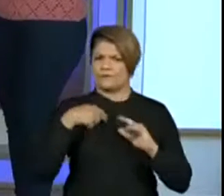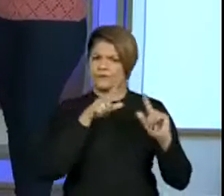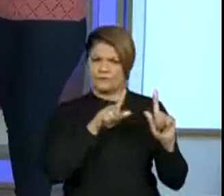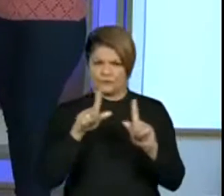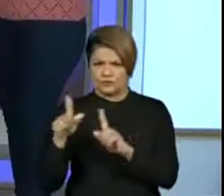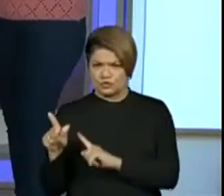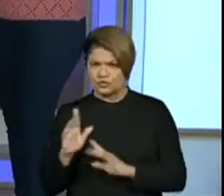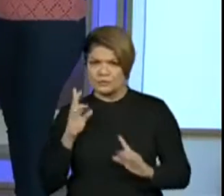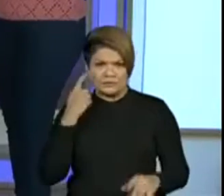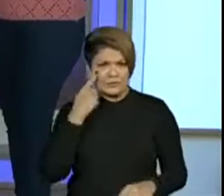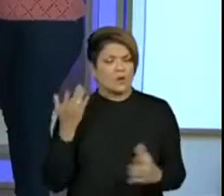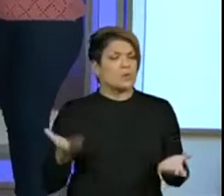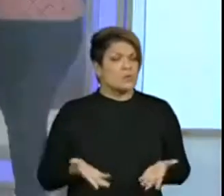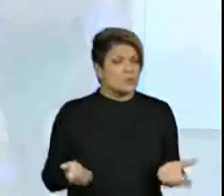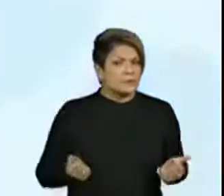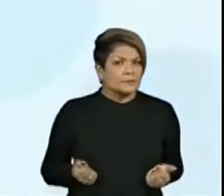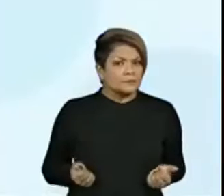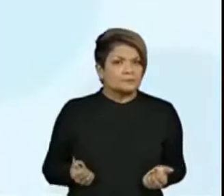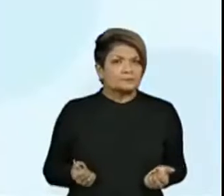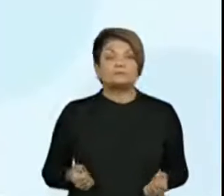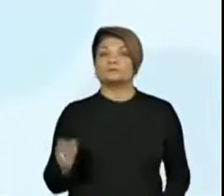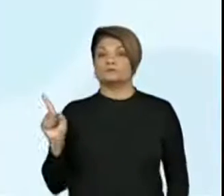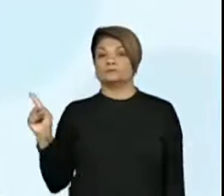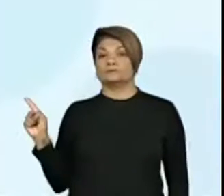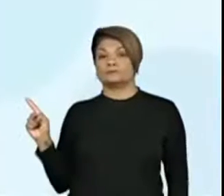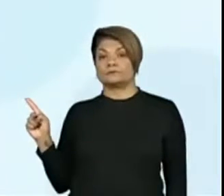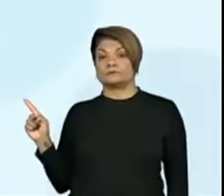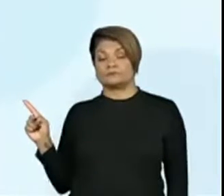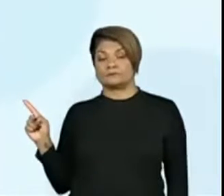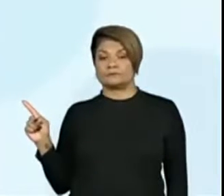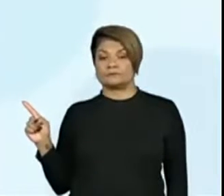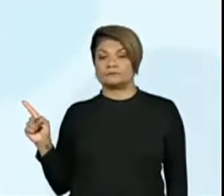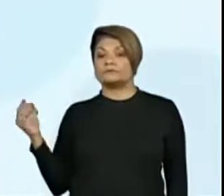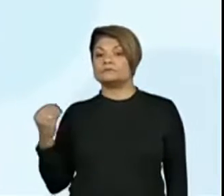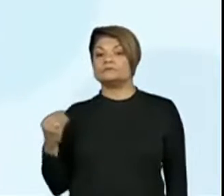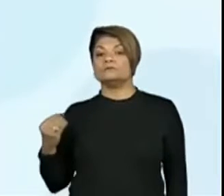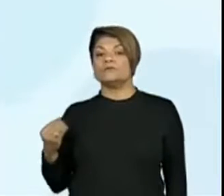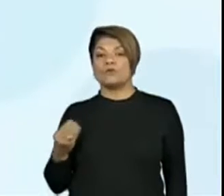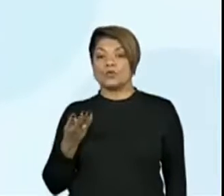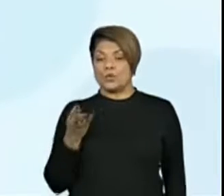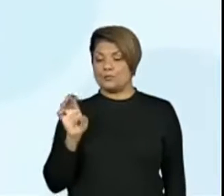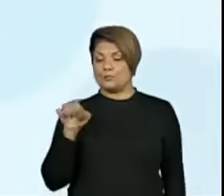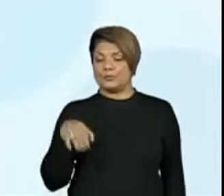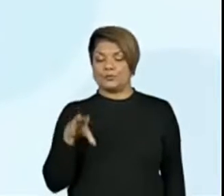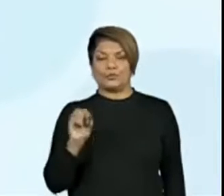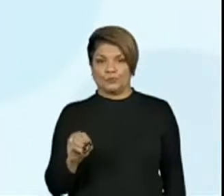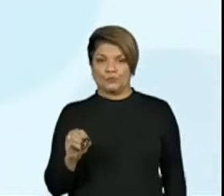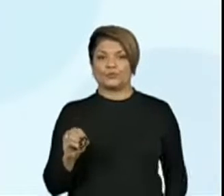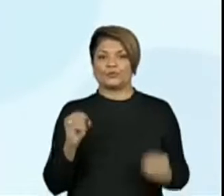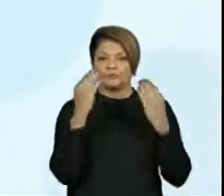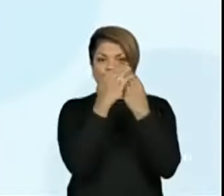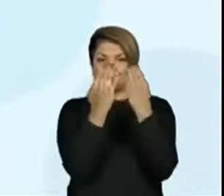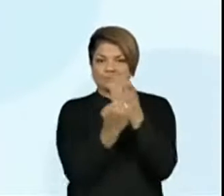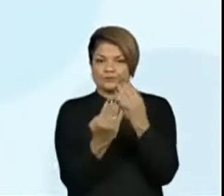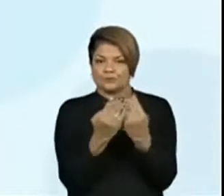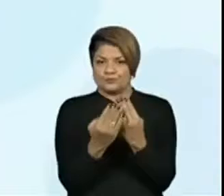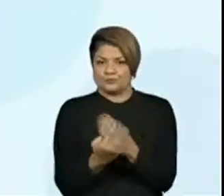Vamos ver então. Então, veja como o Bruno, ele montou os números abaixo.